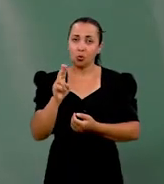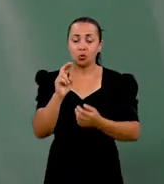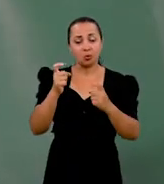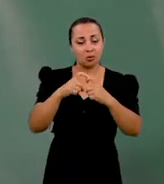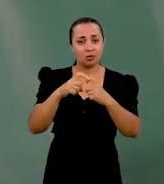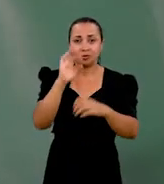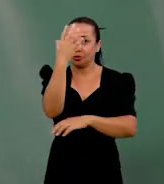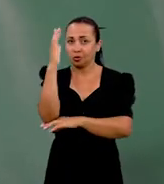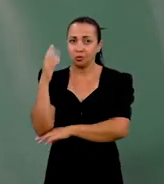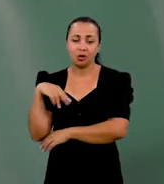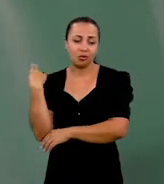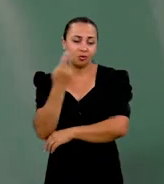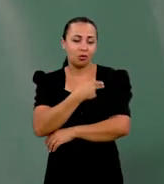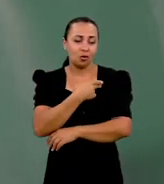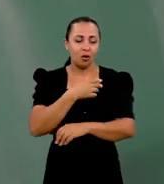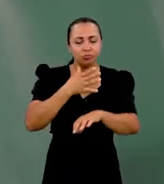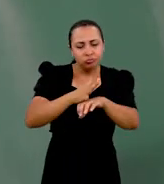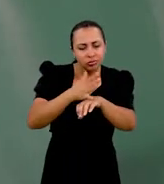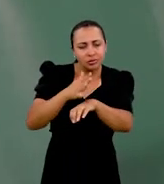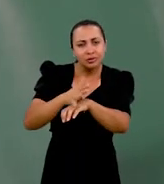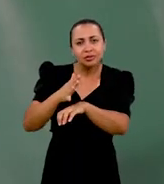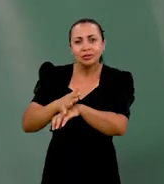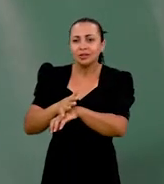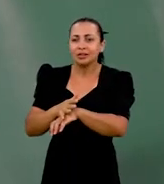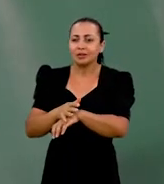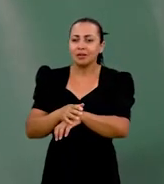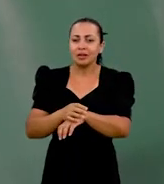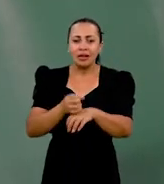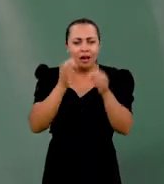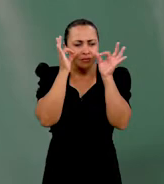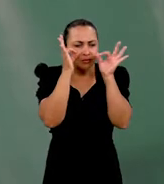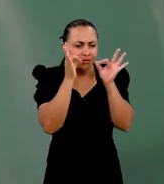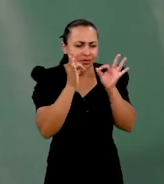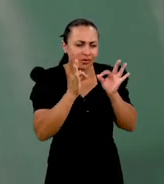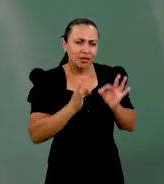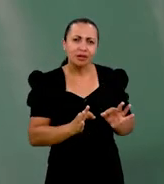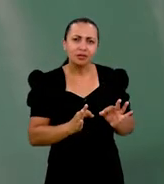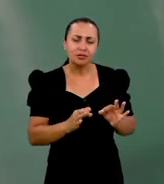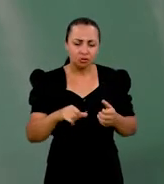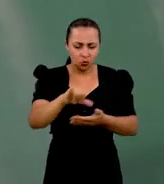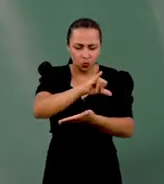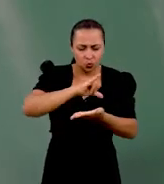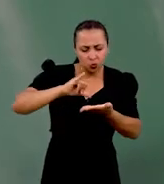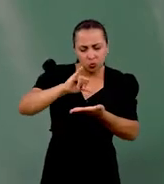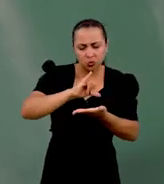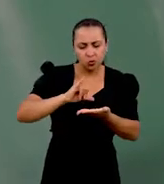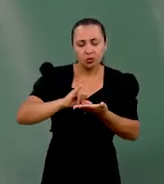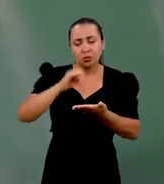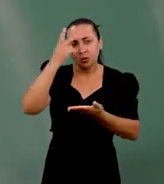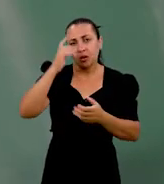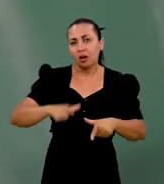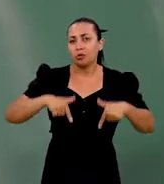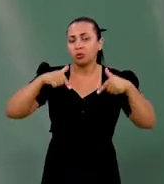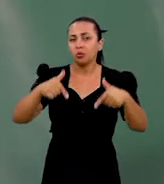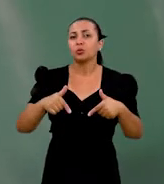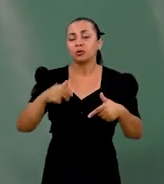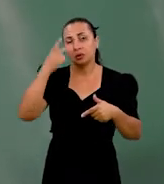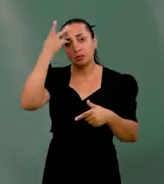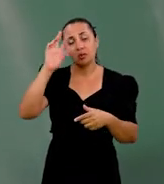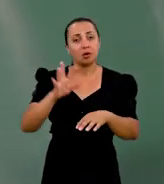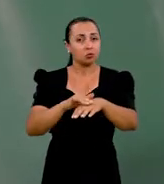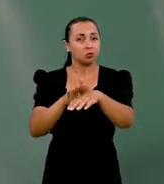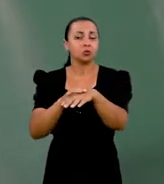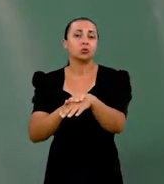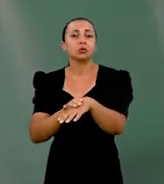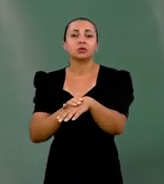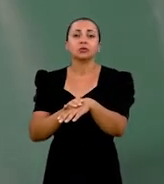medicinal das plantas, nós testamos a eficiência desses óleos no combate